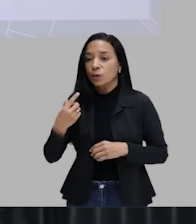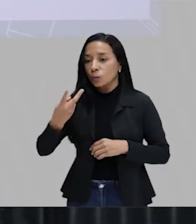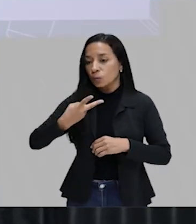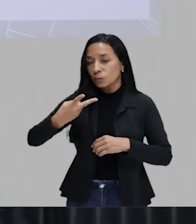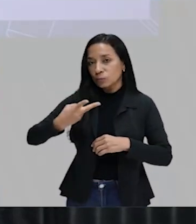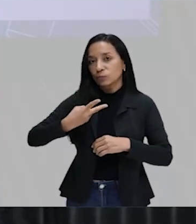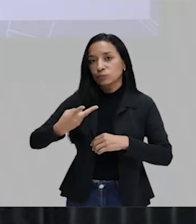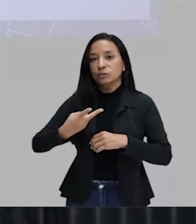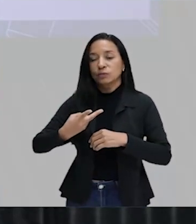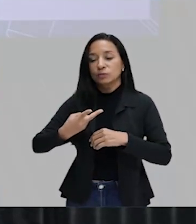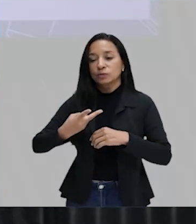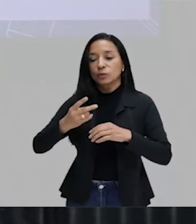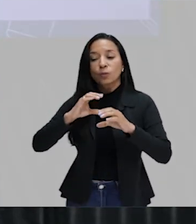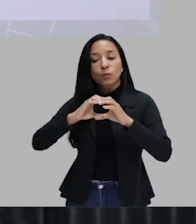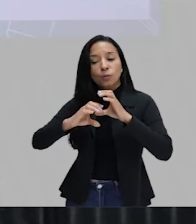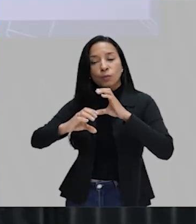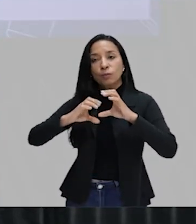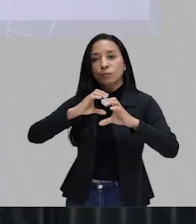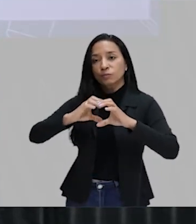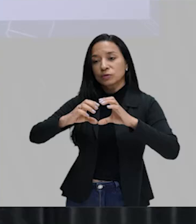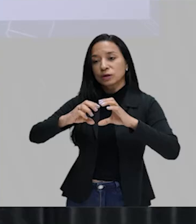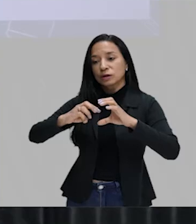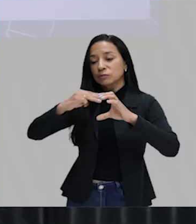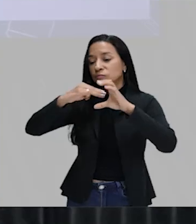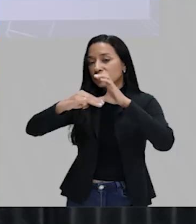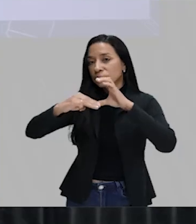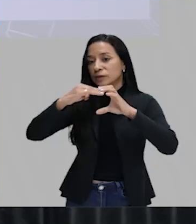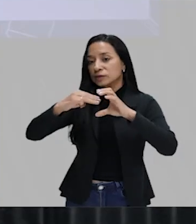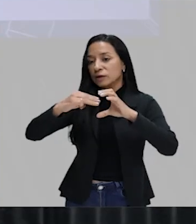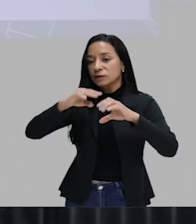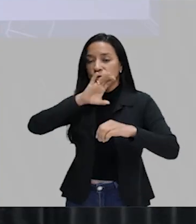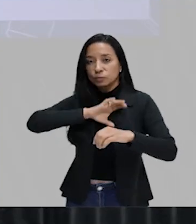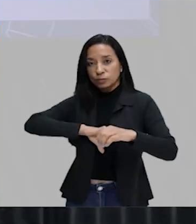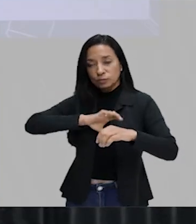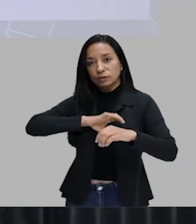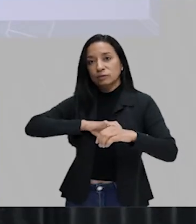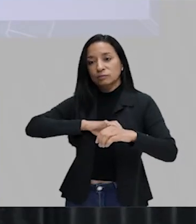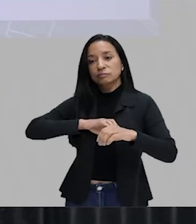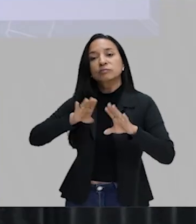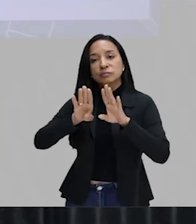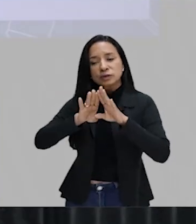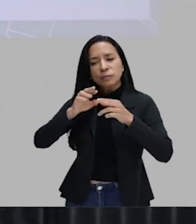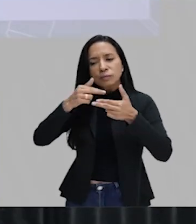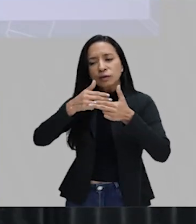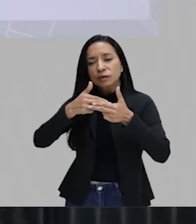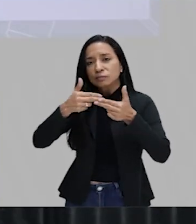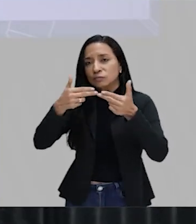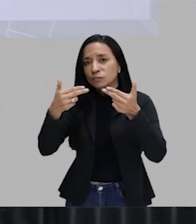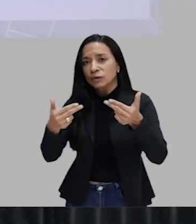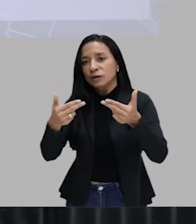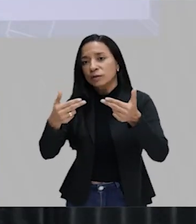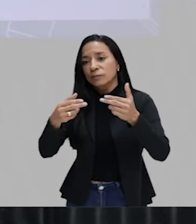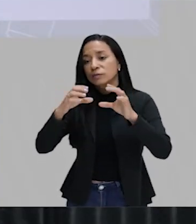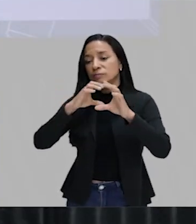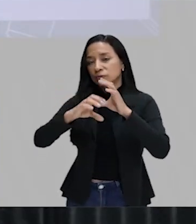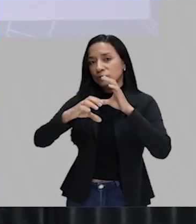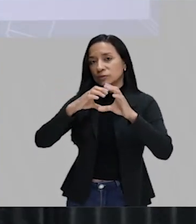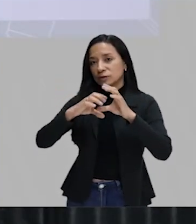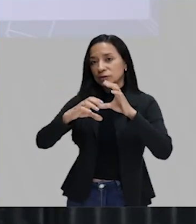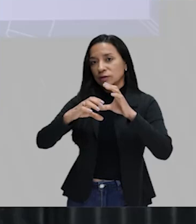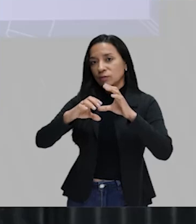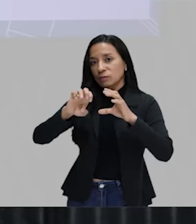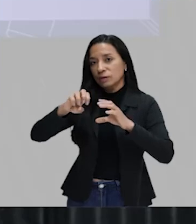uma mensagem, que é a aula de língua portuguesa. Então, a mensagem também é um elemento da comunicação. O emissor,